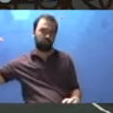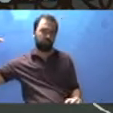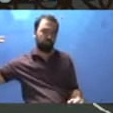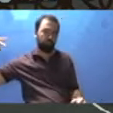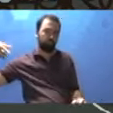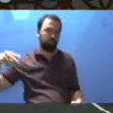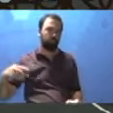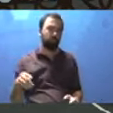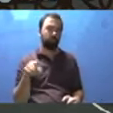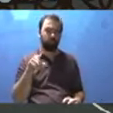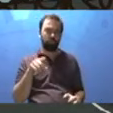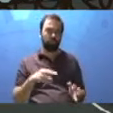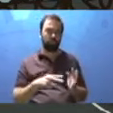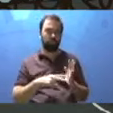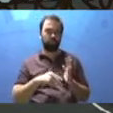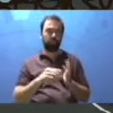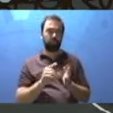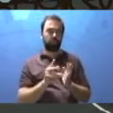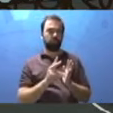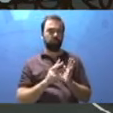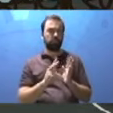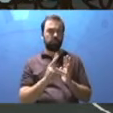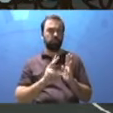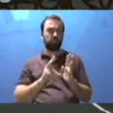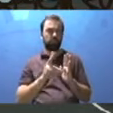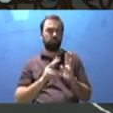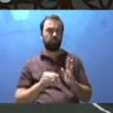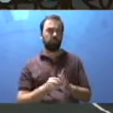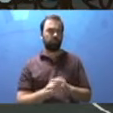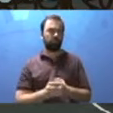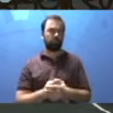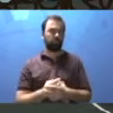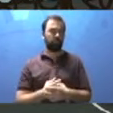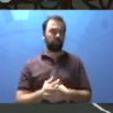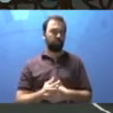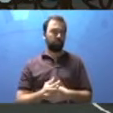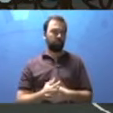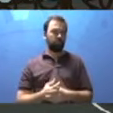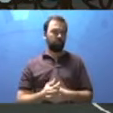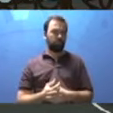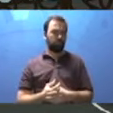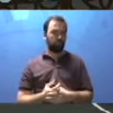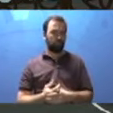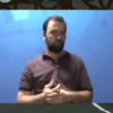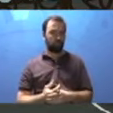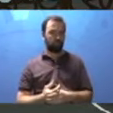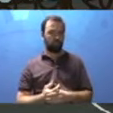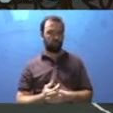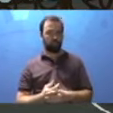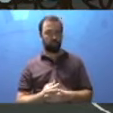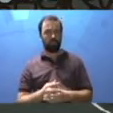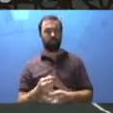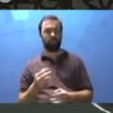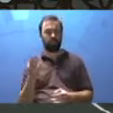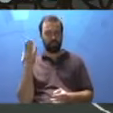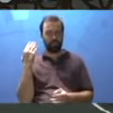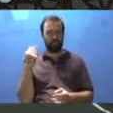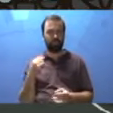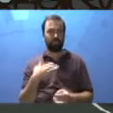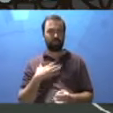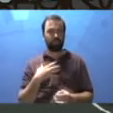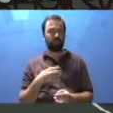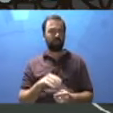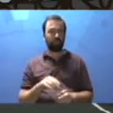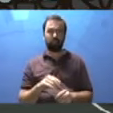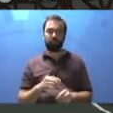O que você consegue ver? Tenta fazer esse desenho. Pode ser até uma cadeira em cima da mesa. Eu falei isso porque eu já fiz isso em uma aula